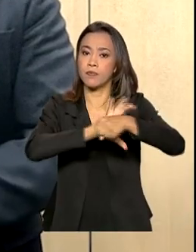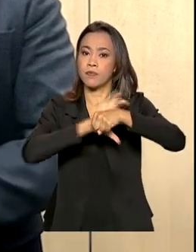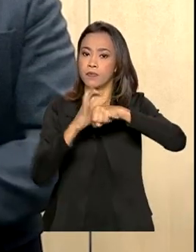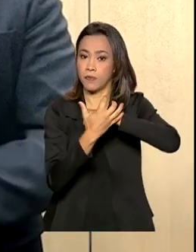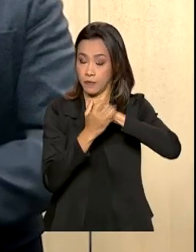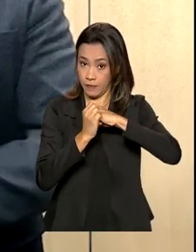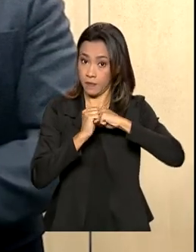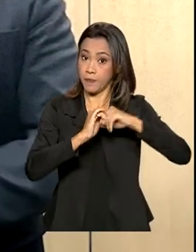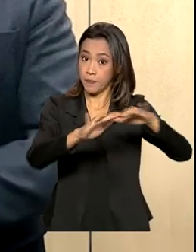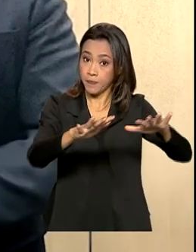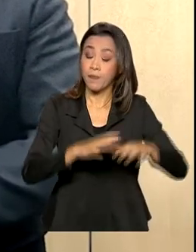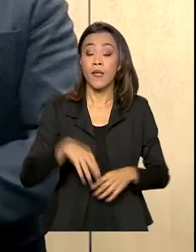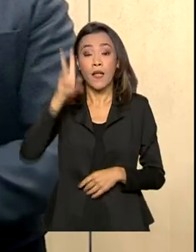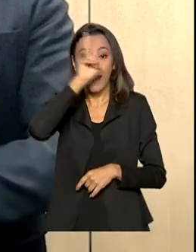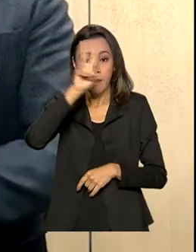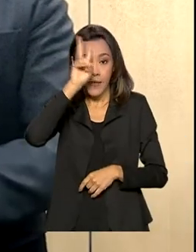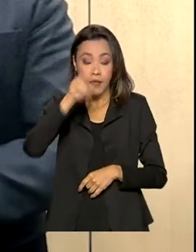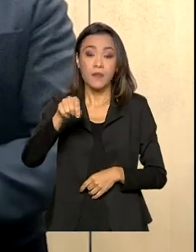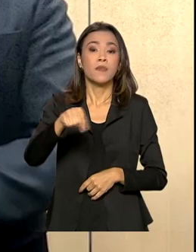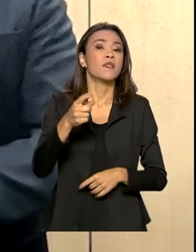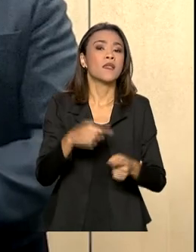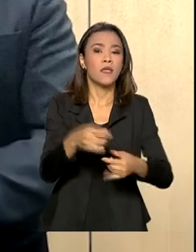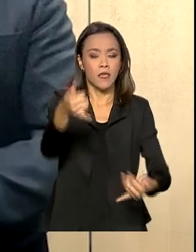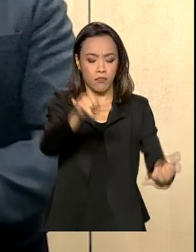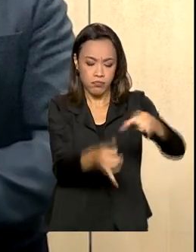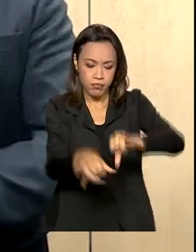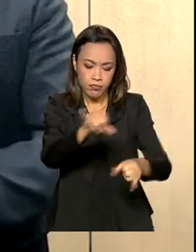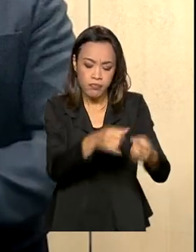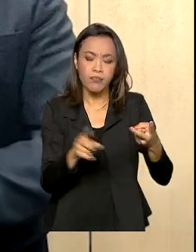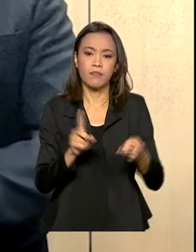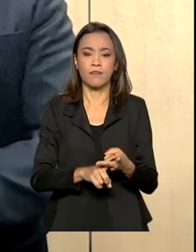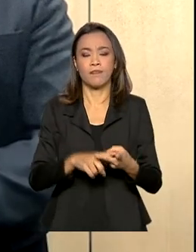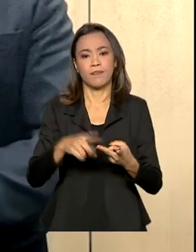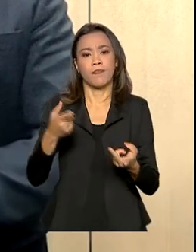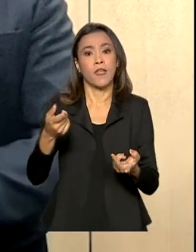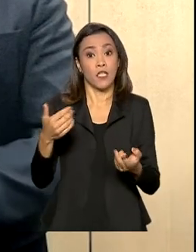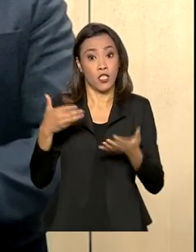Lembrar que todos os insumos estratégicos chegam nos aeroportos ou nos postos.